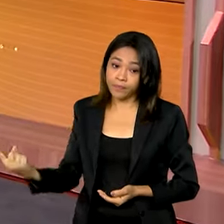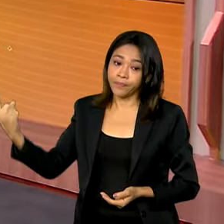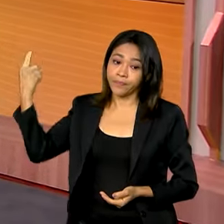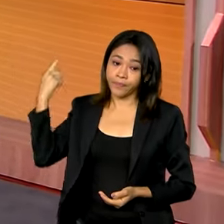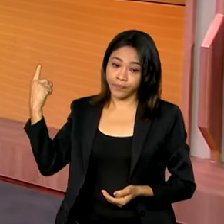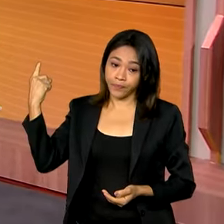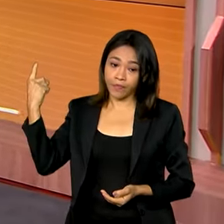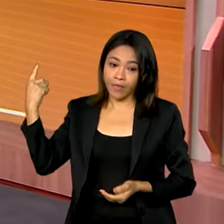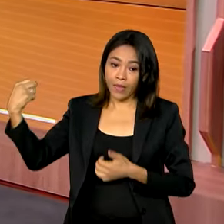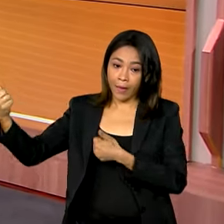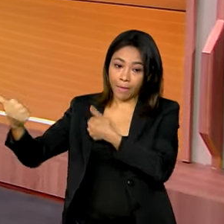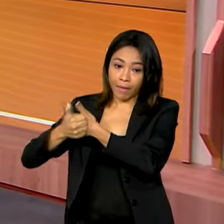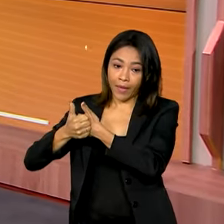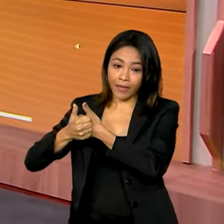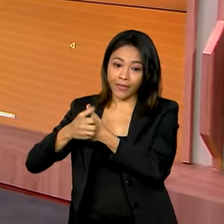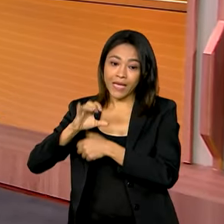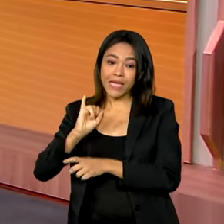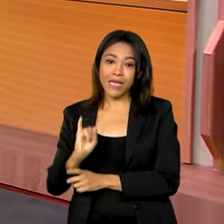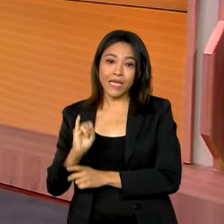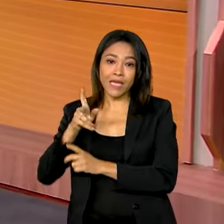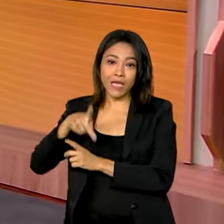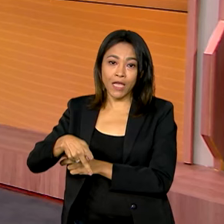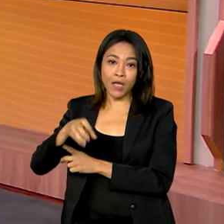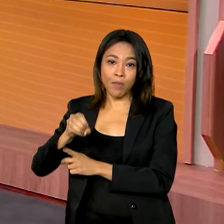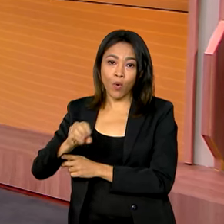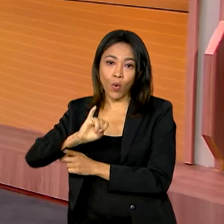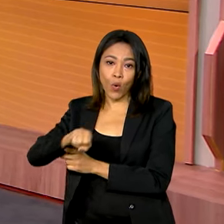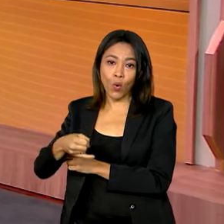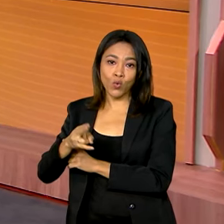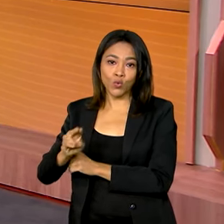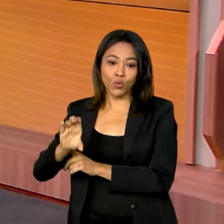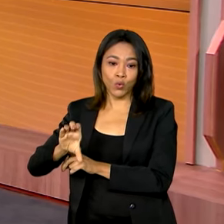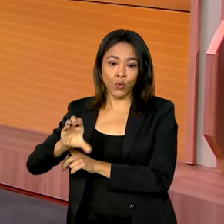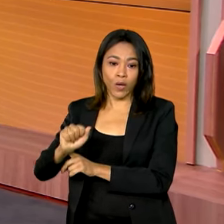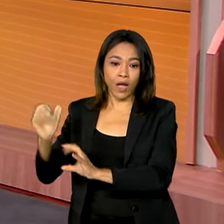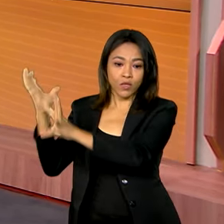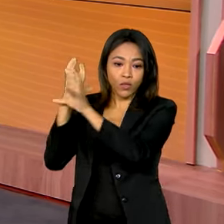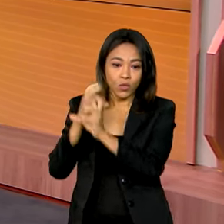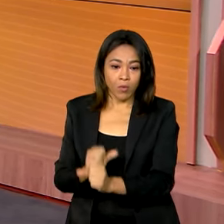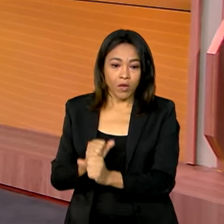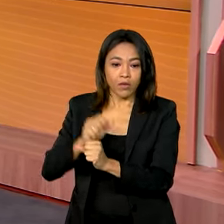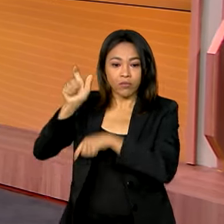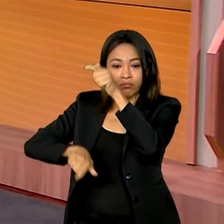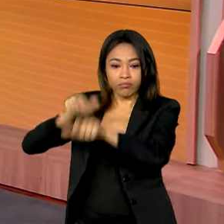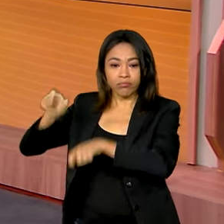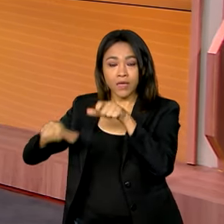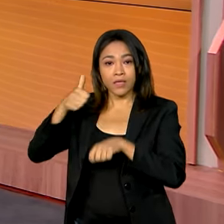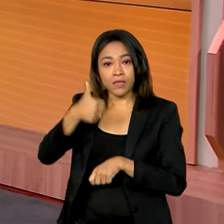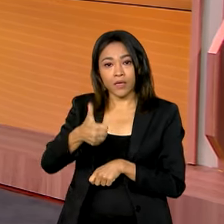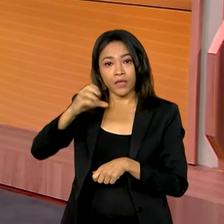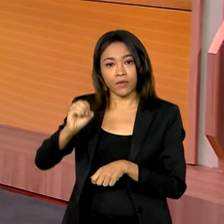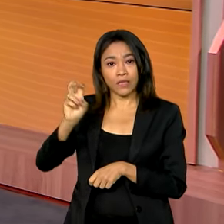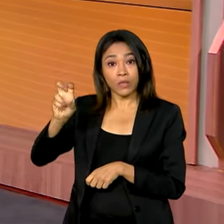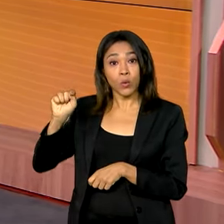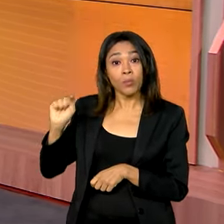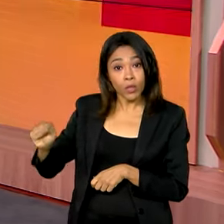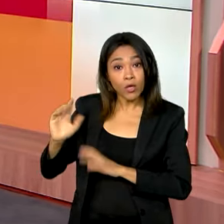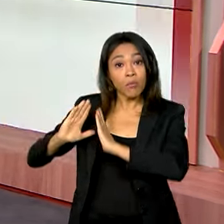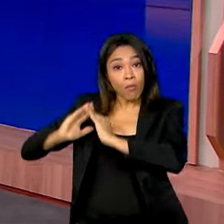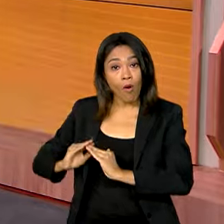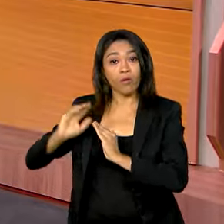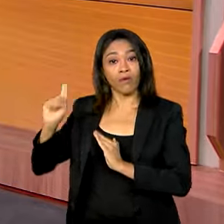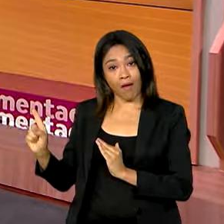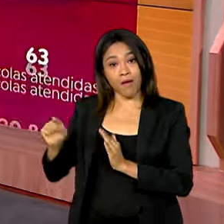cidades mais próximas do porto é Ipojuca, um município com cerca de 105 mil habitantes, de acordo com o IBGE.